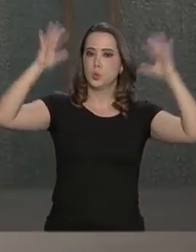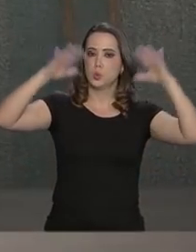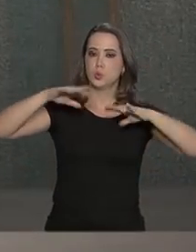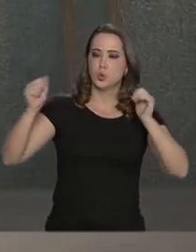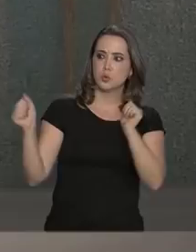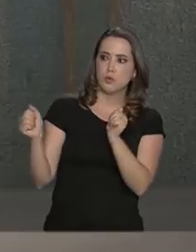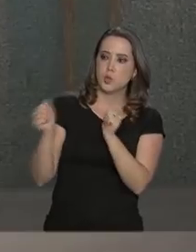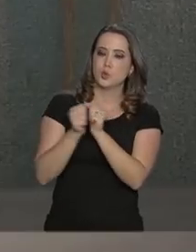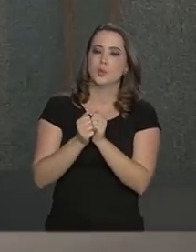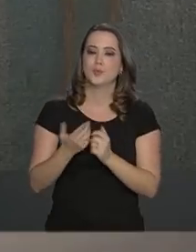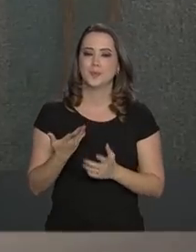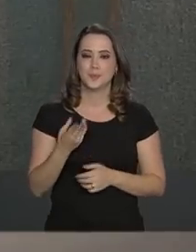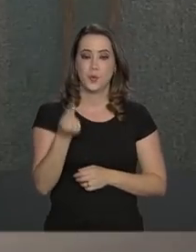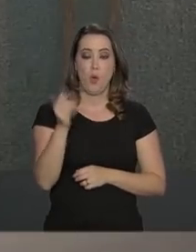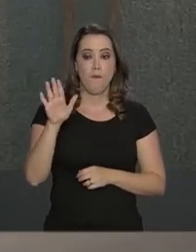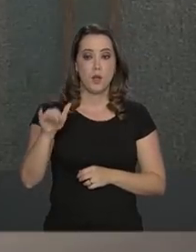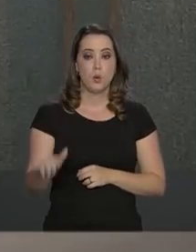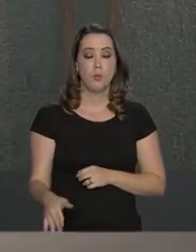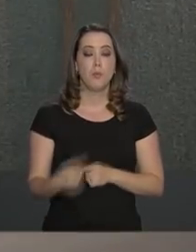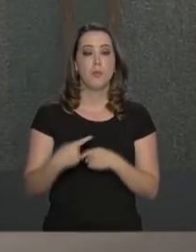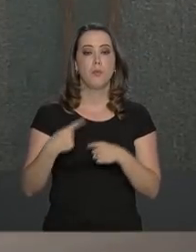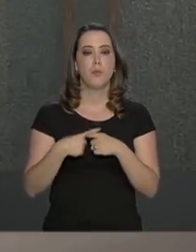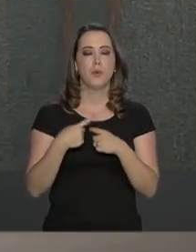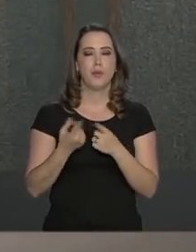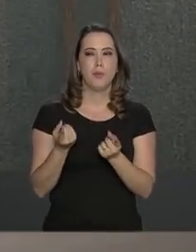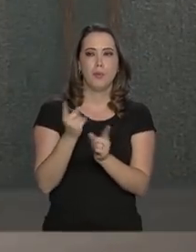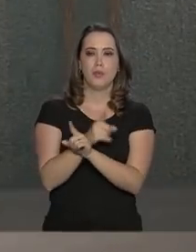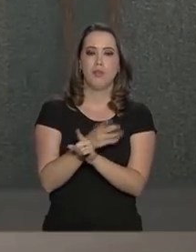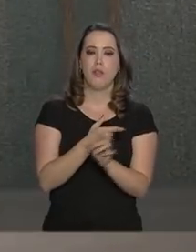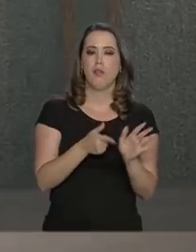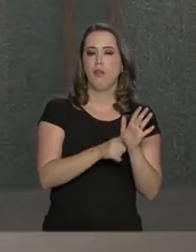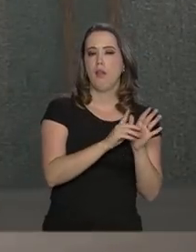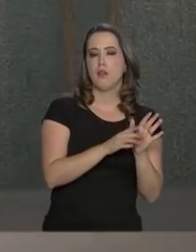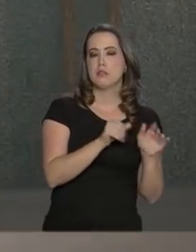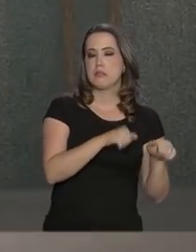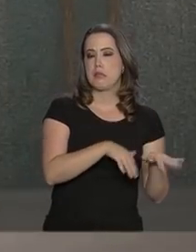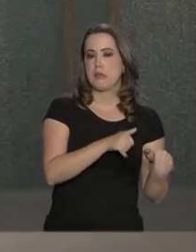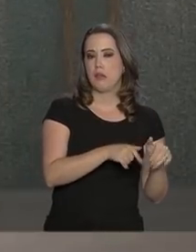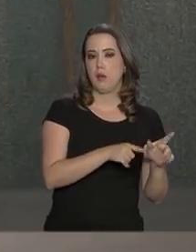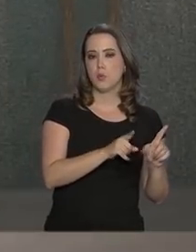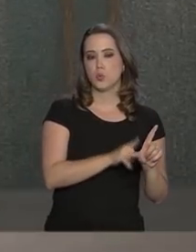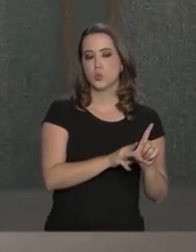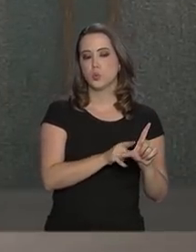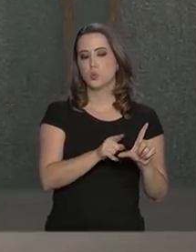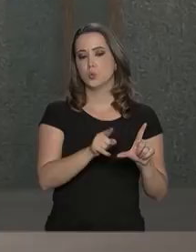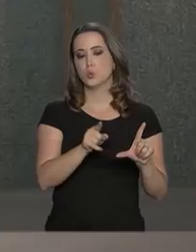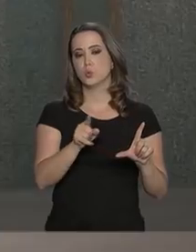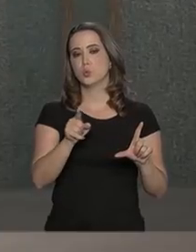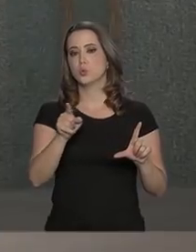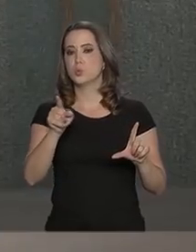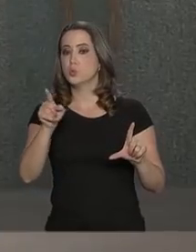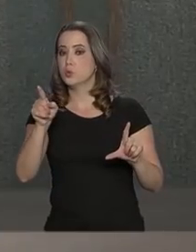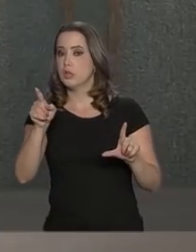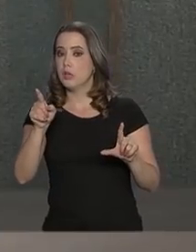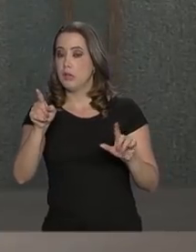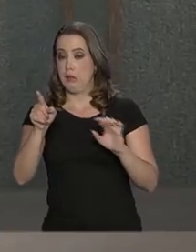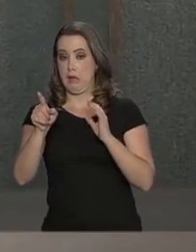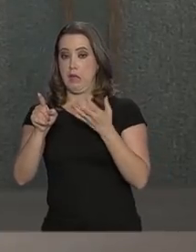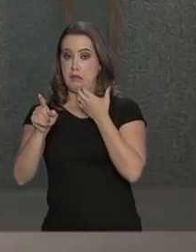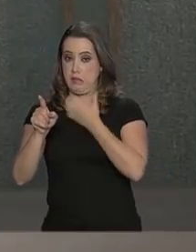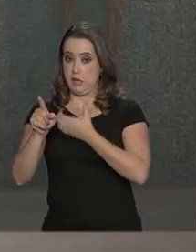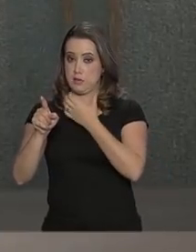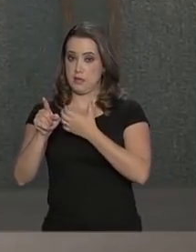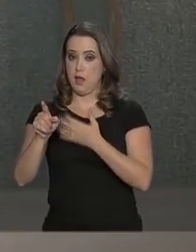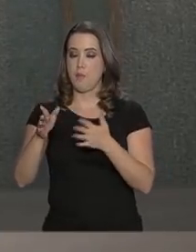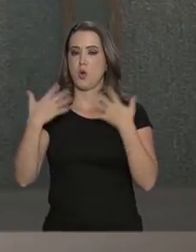Essa queda de preços veio reverter um aumento que vem ocorrendo desde setembro do ano passado. Em dezembro, principalmente por conta das altas